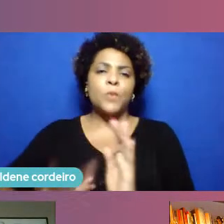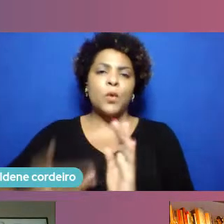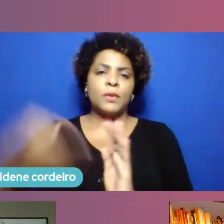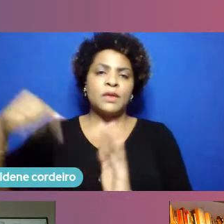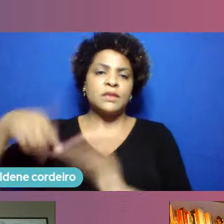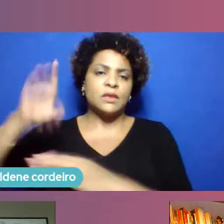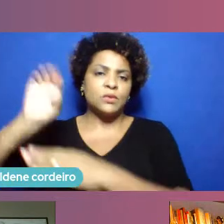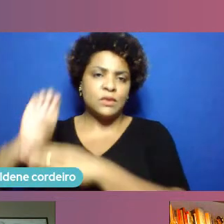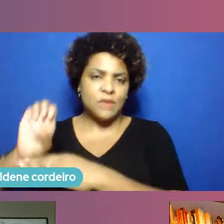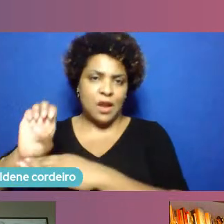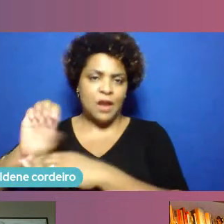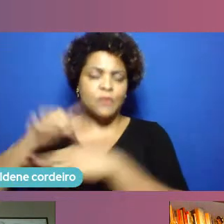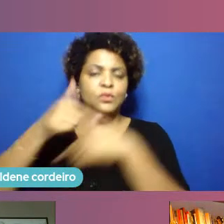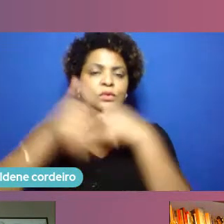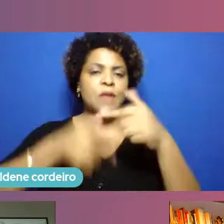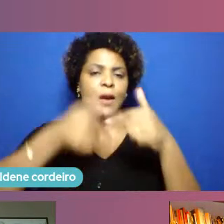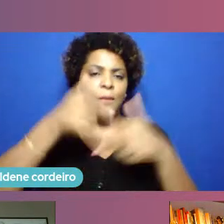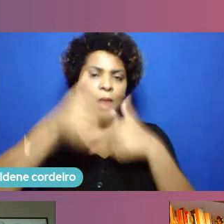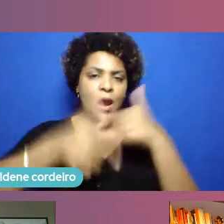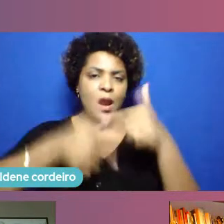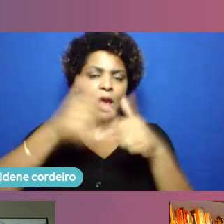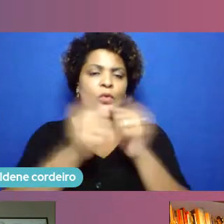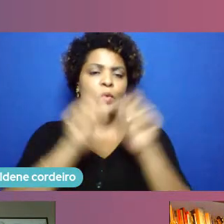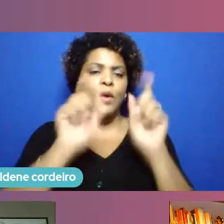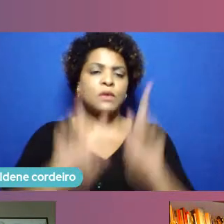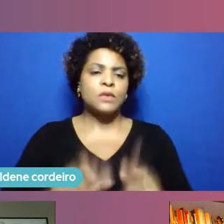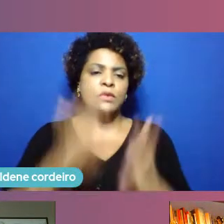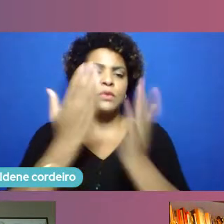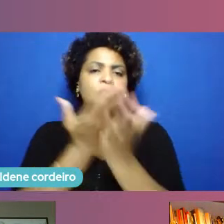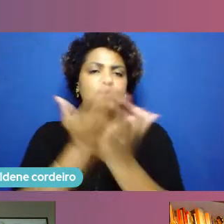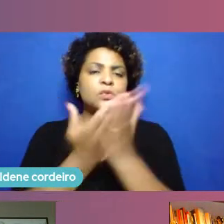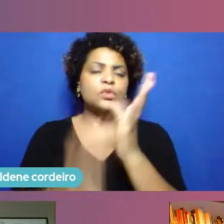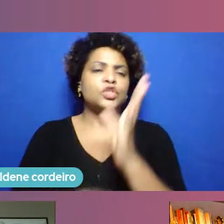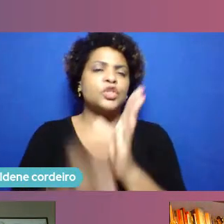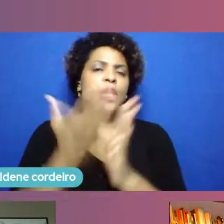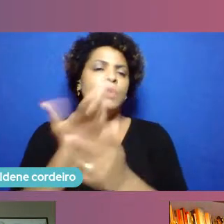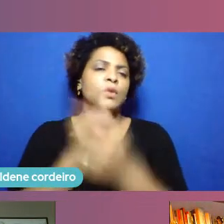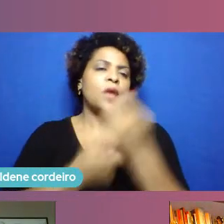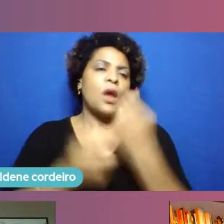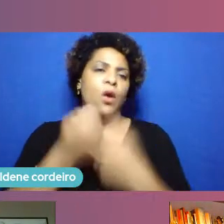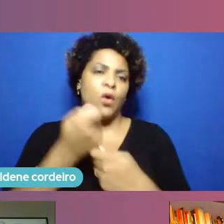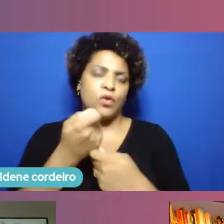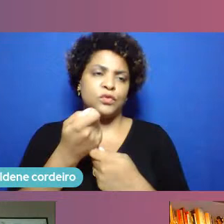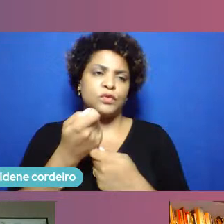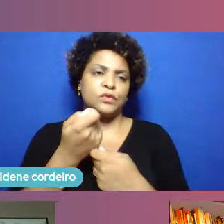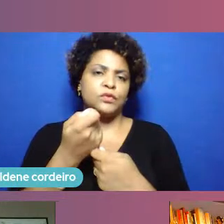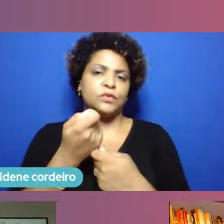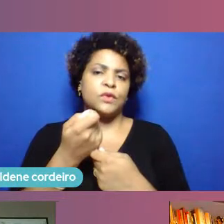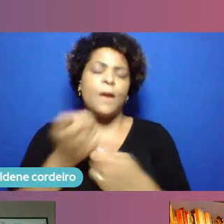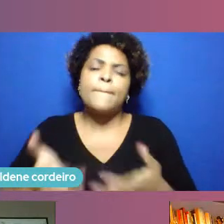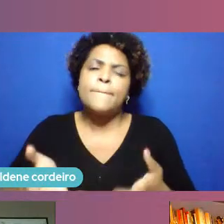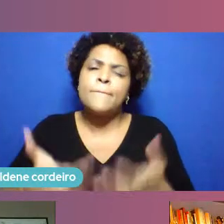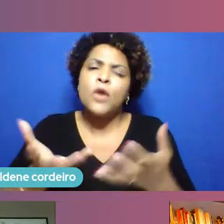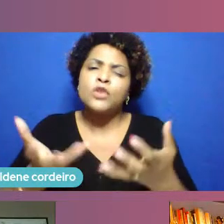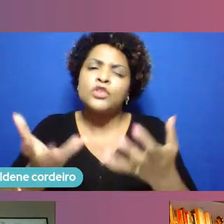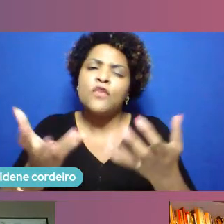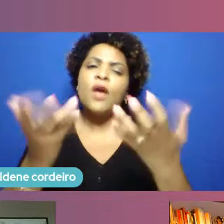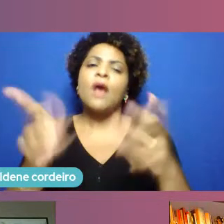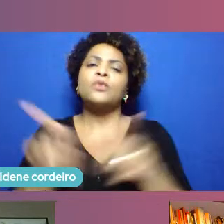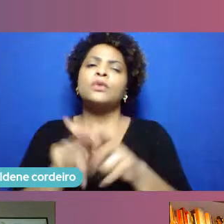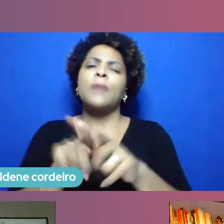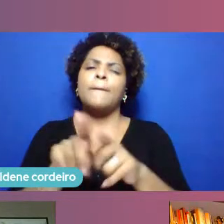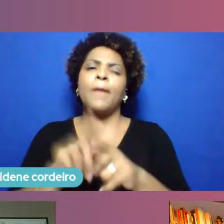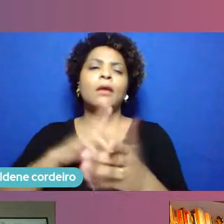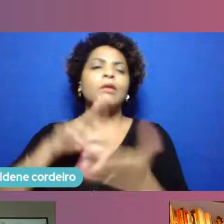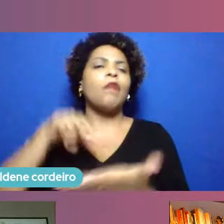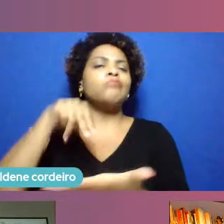trabalhando com todos os seus estudantes para geração de negócios e motivando-os a se posicionar no mercado com o